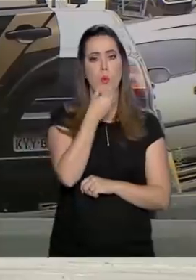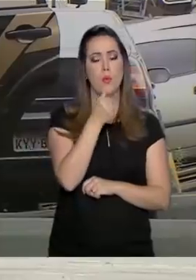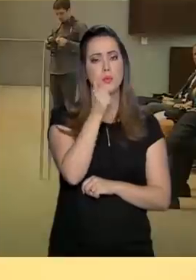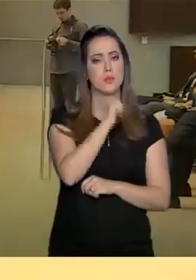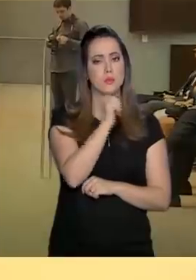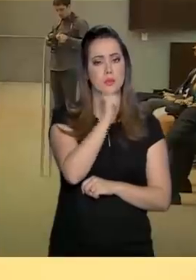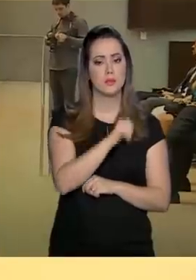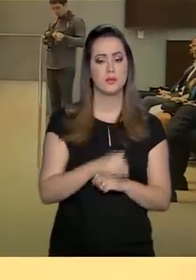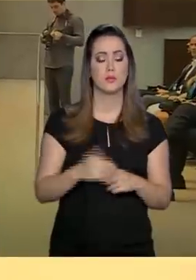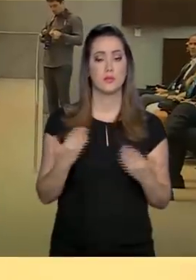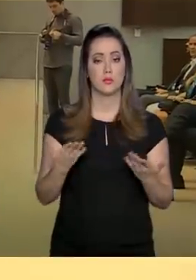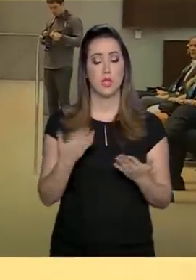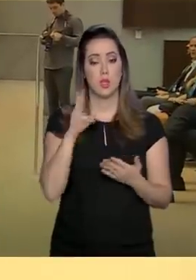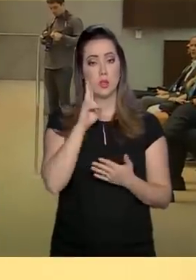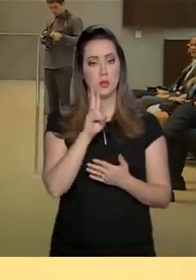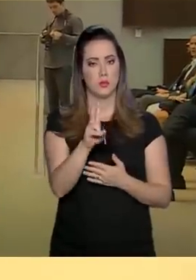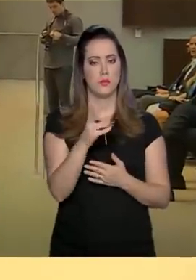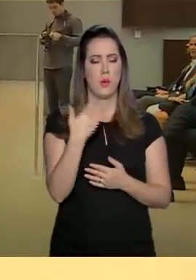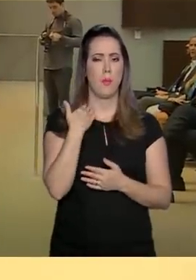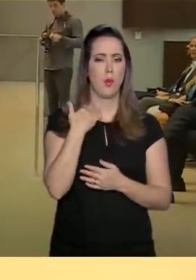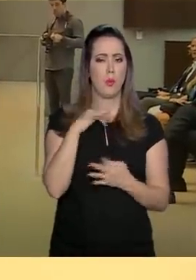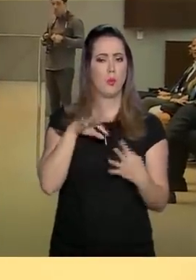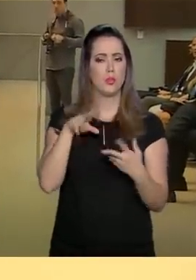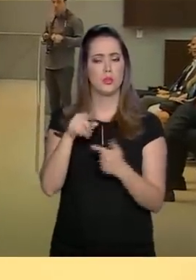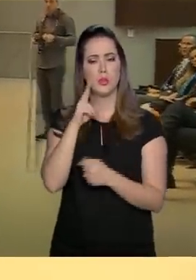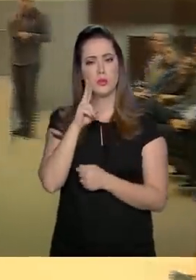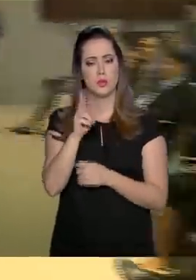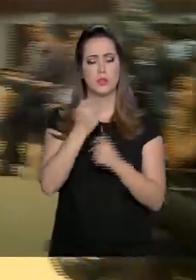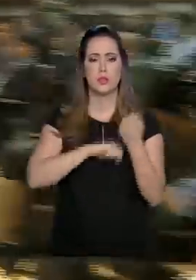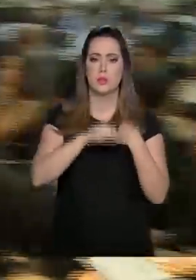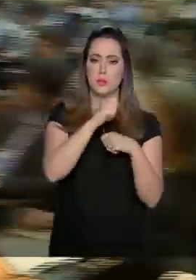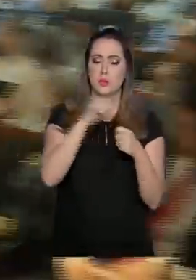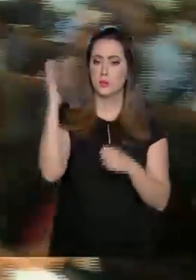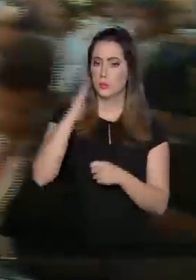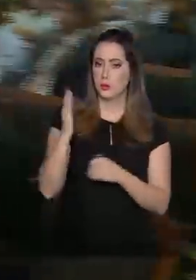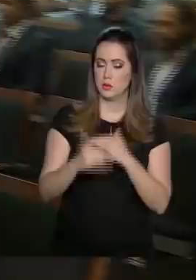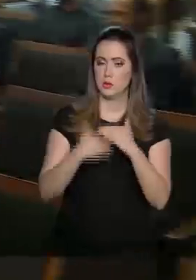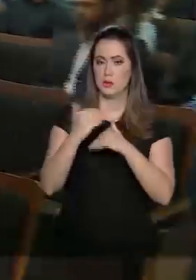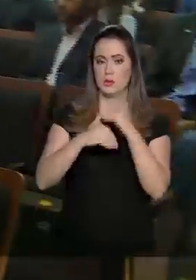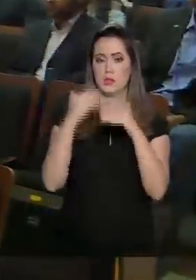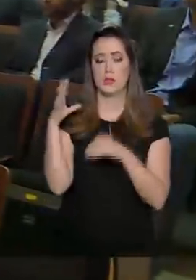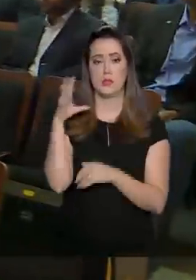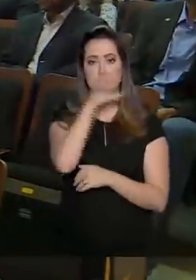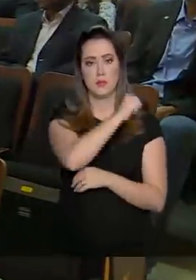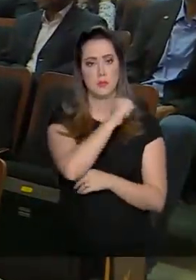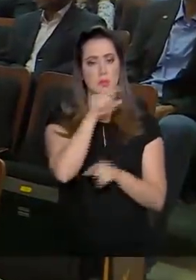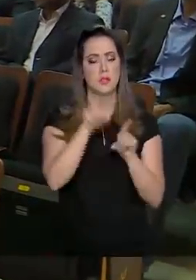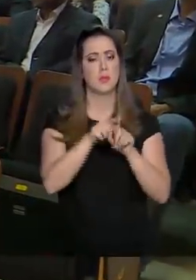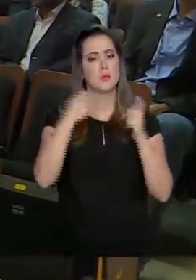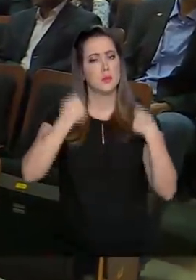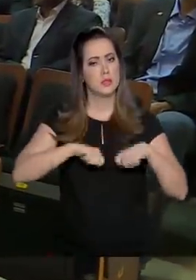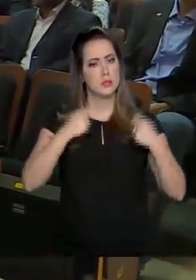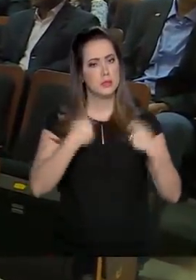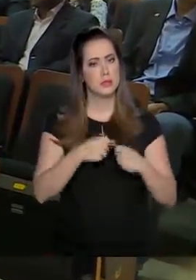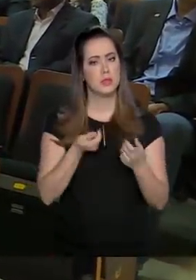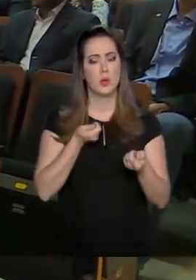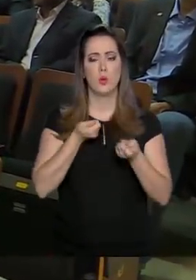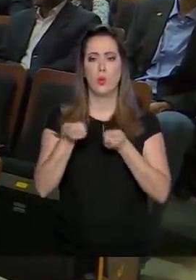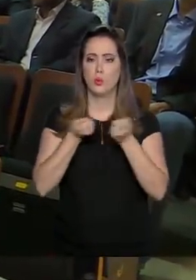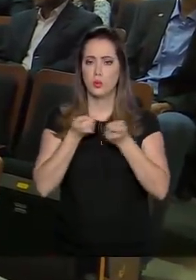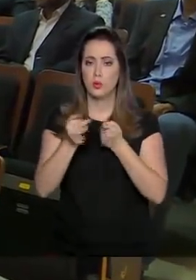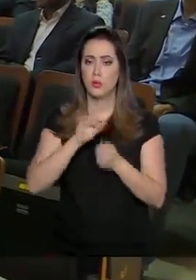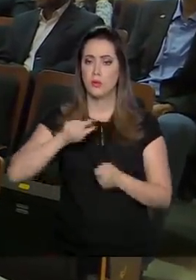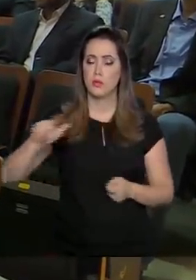como para mulheres. Na avaliação do Banco Mundial, para que a economia brasileira cresça de forma rápida, é preciso fazer um ajuste